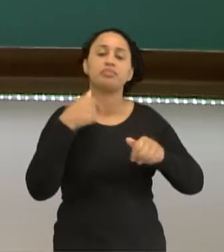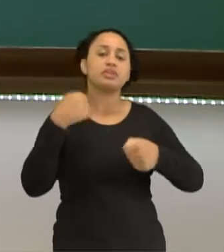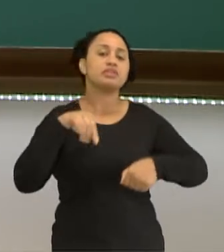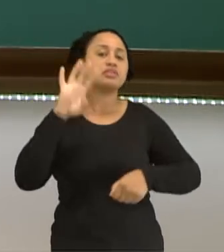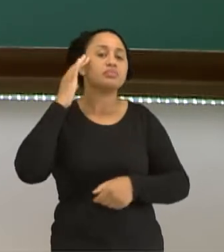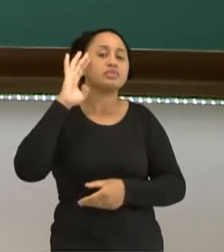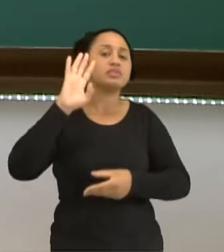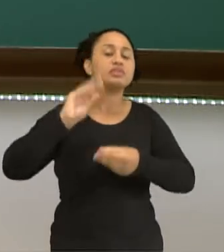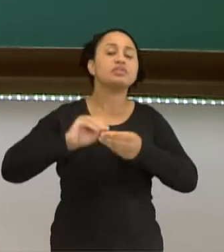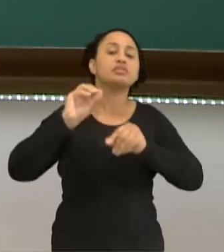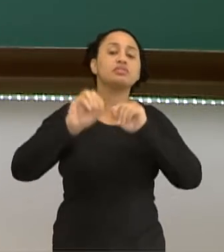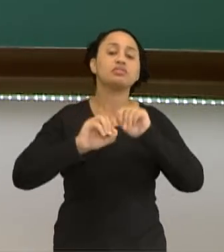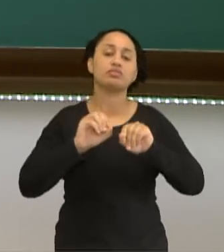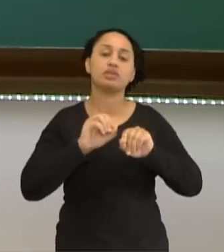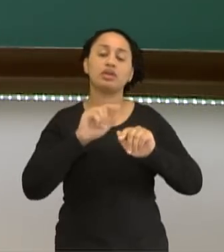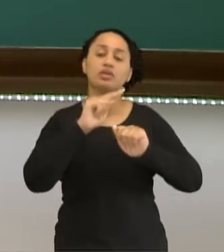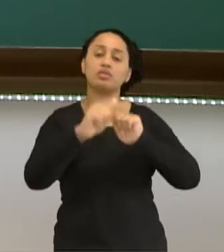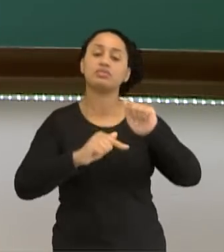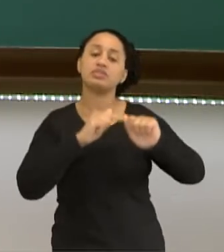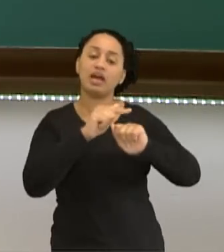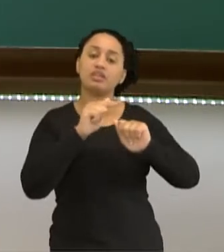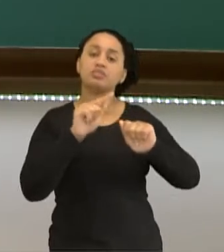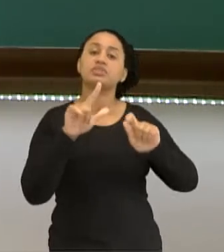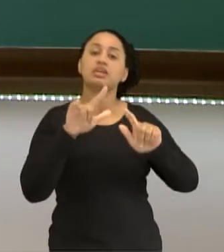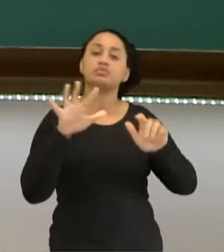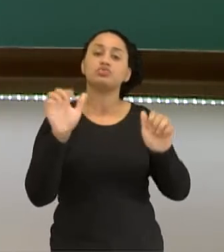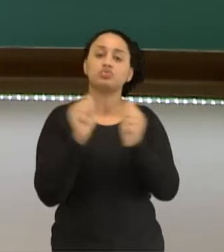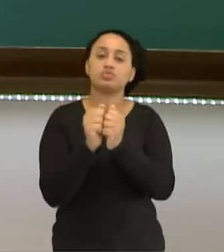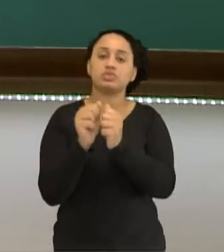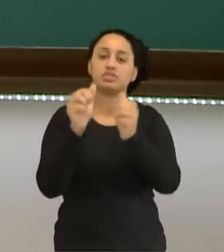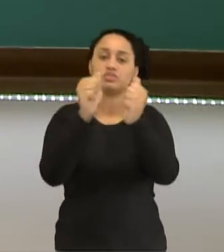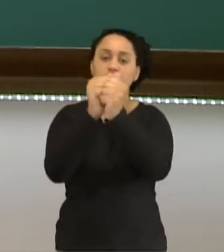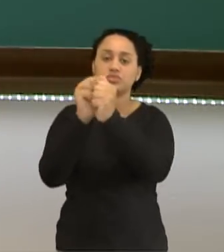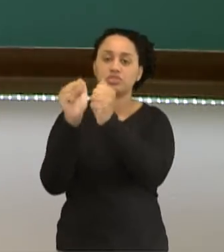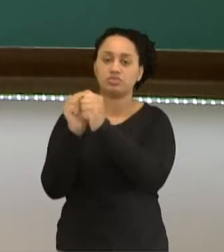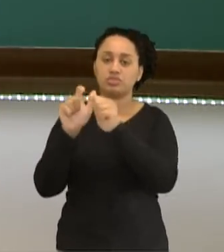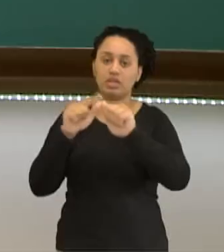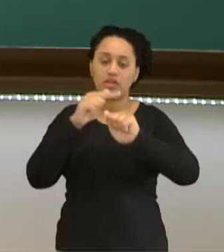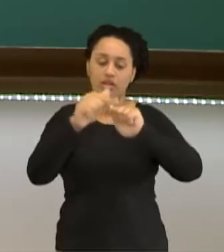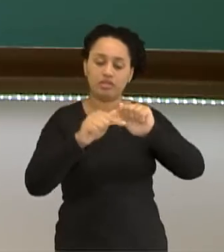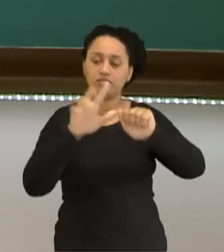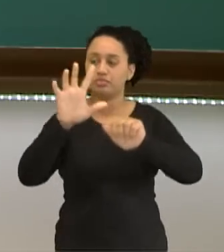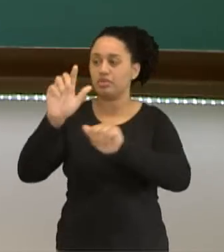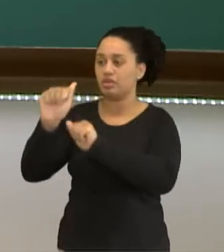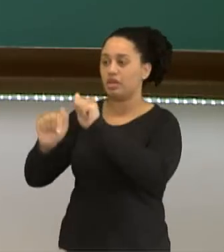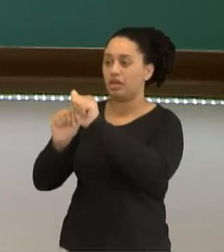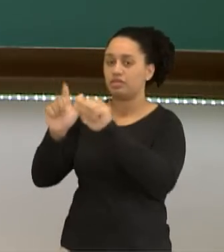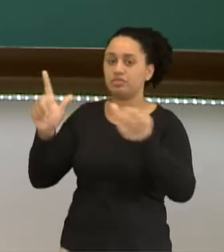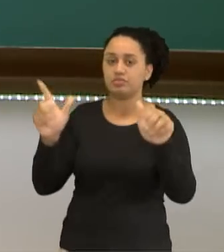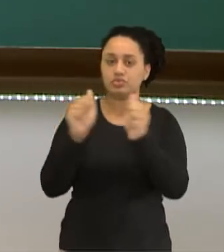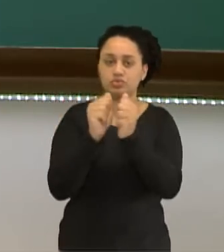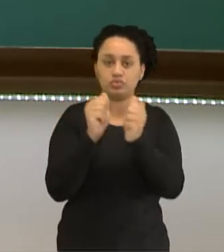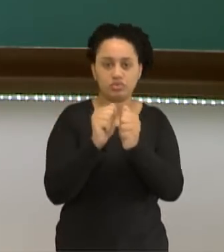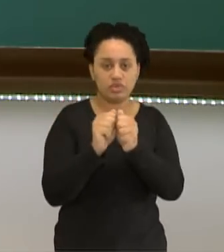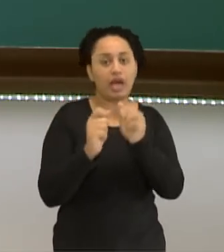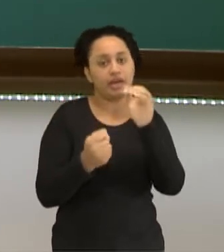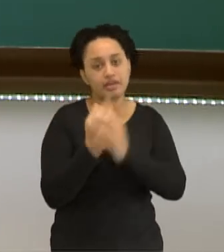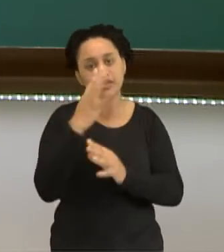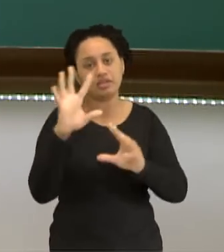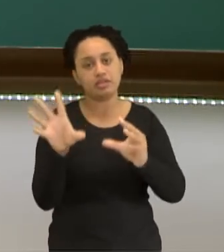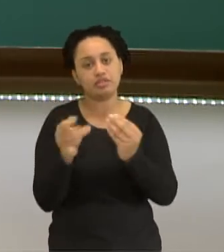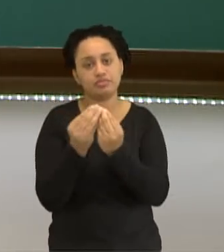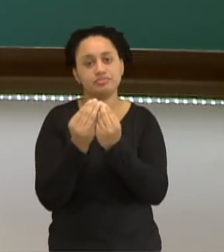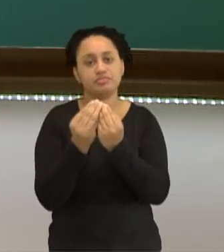os átomos tendem a ligar-se entre si e para formar moléculas e, consequentemente, para